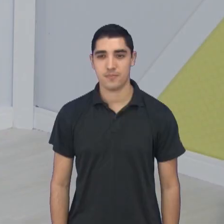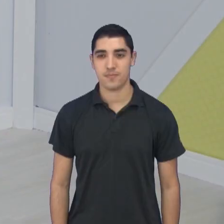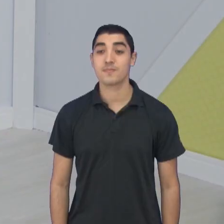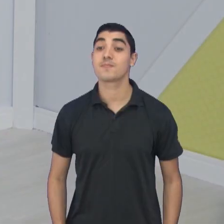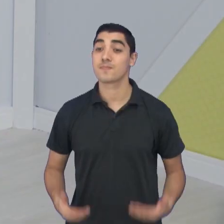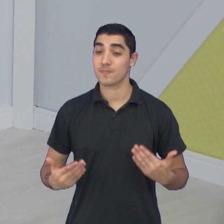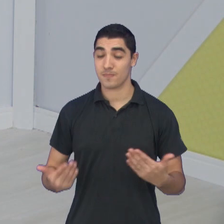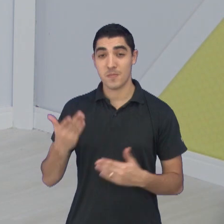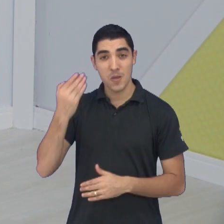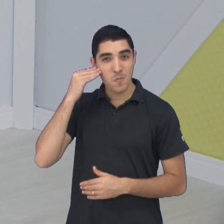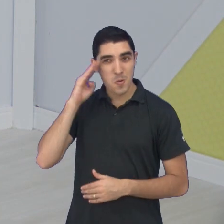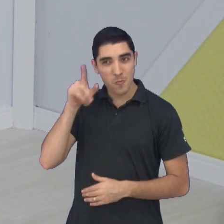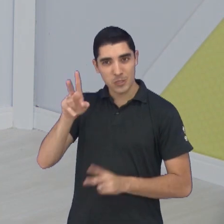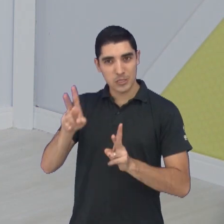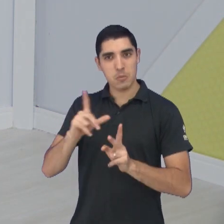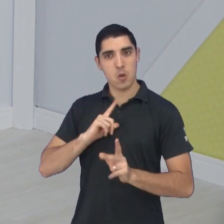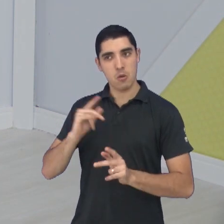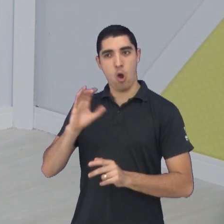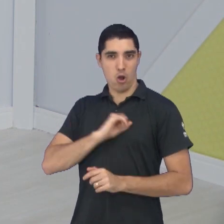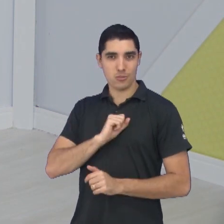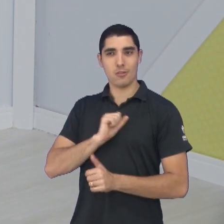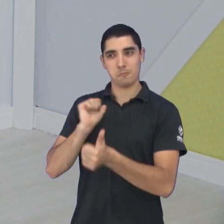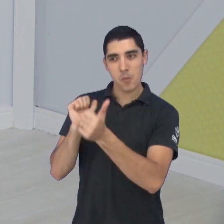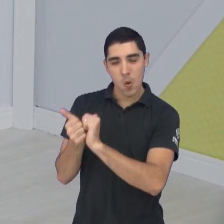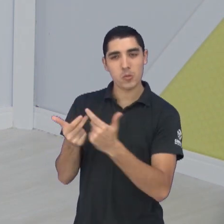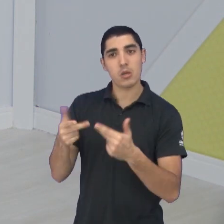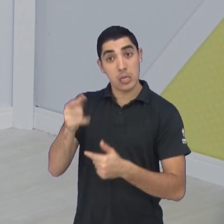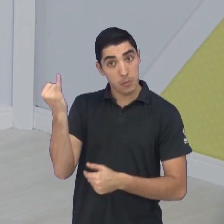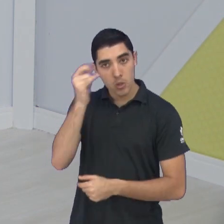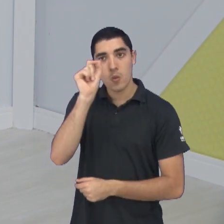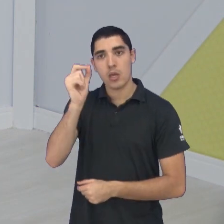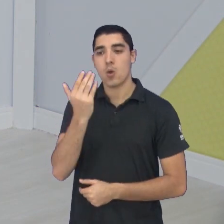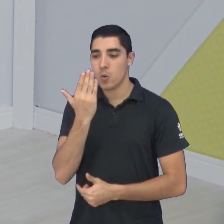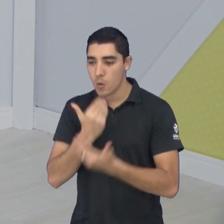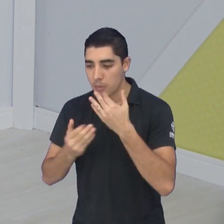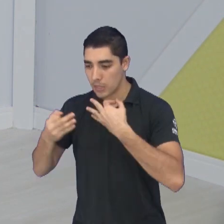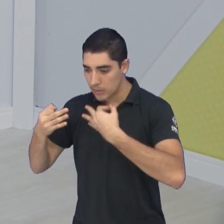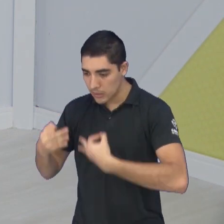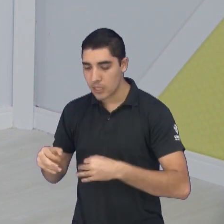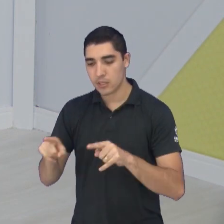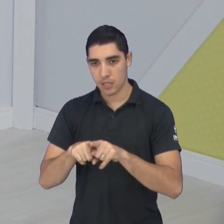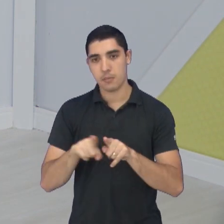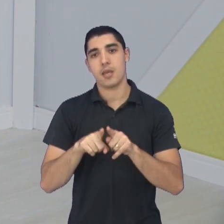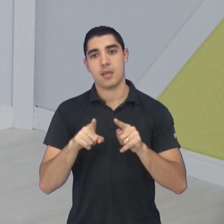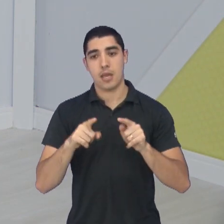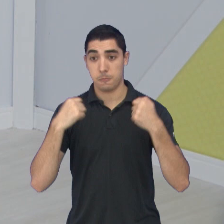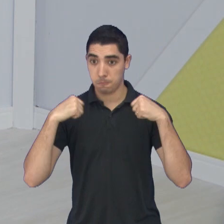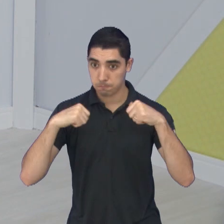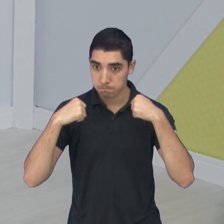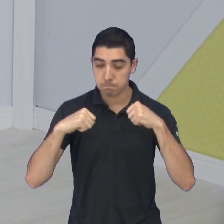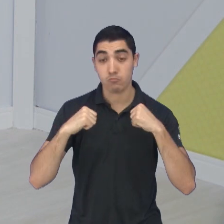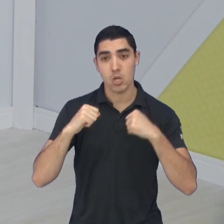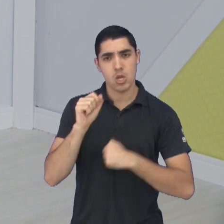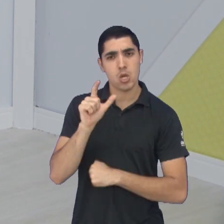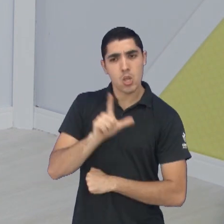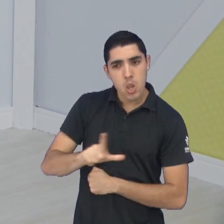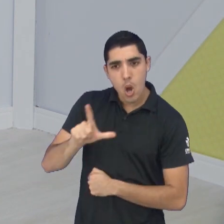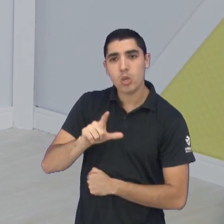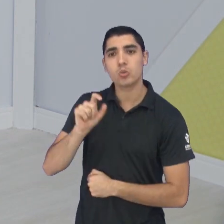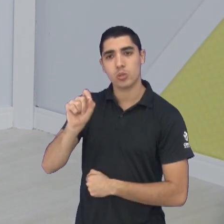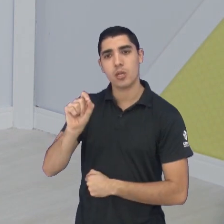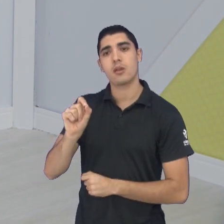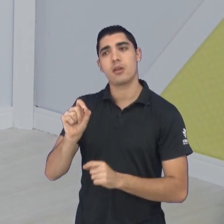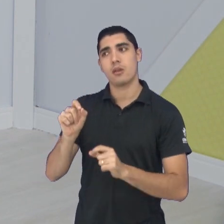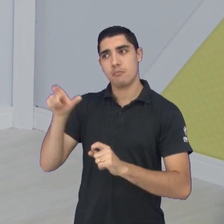Prônio, você que é um atleta, sempre importante também essa adequação aí na alimentação e também nos exercícios físicos e, claro, sempre acompanhado por